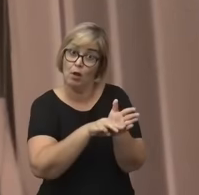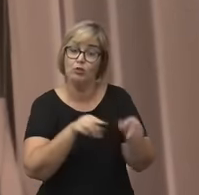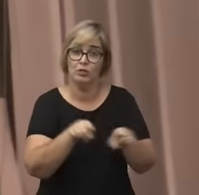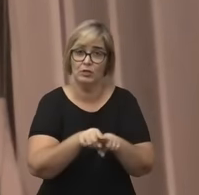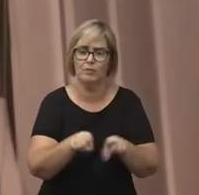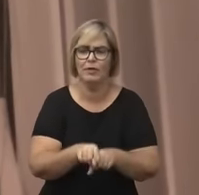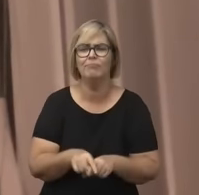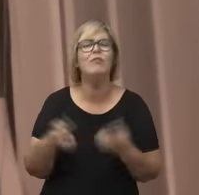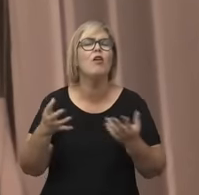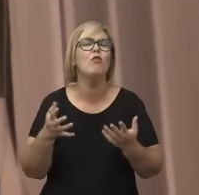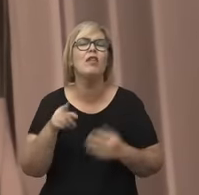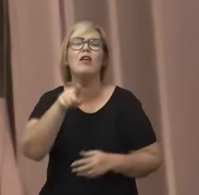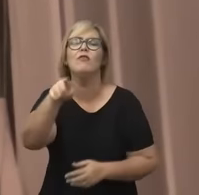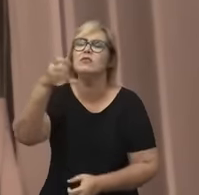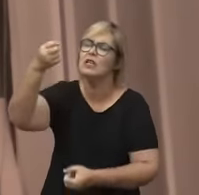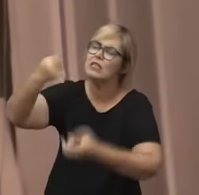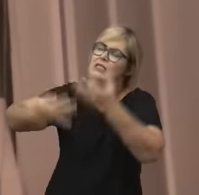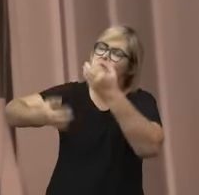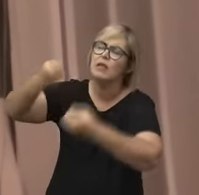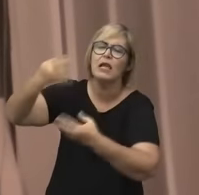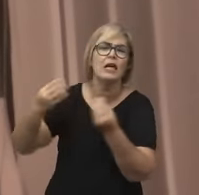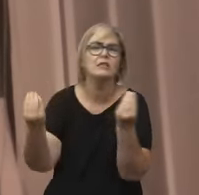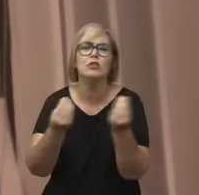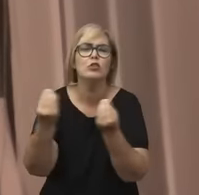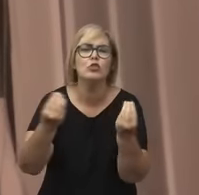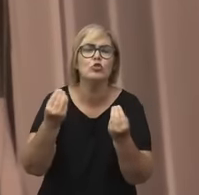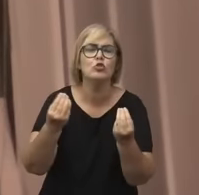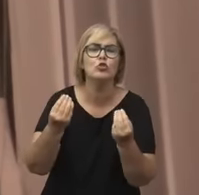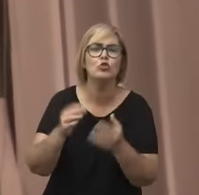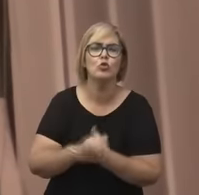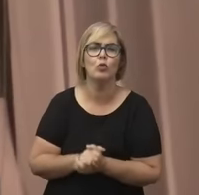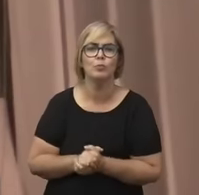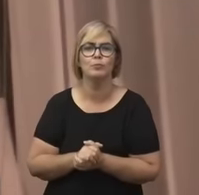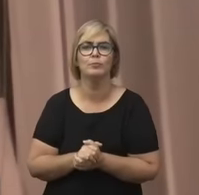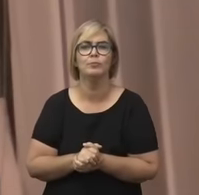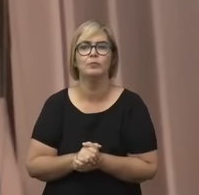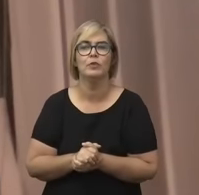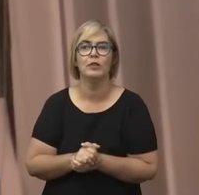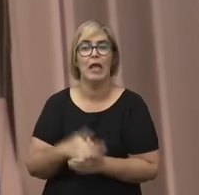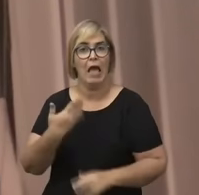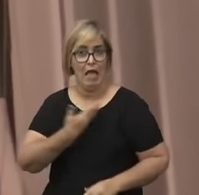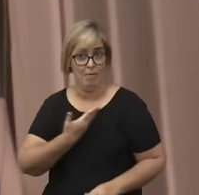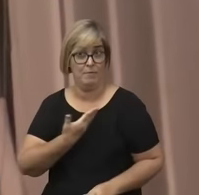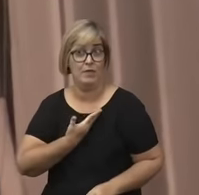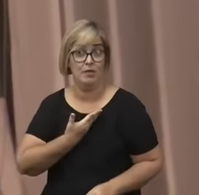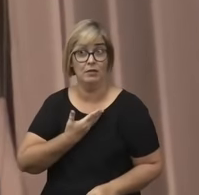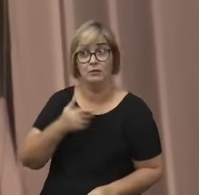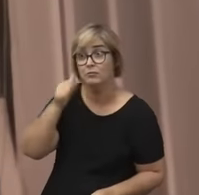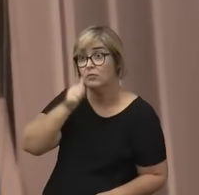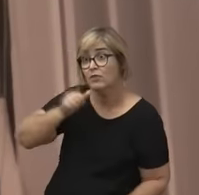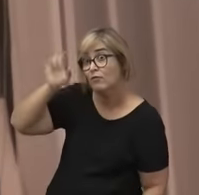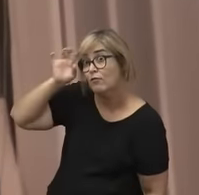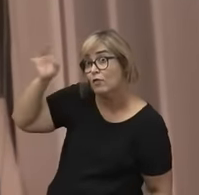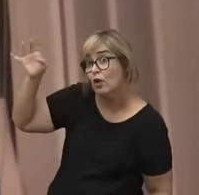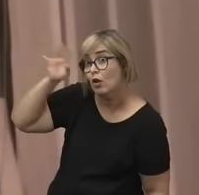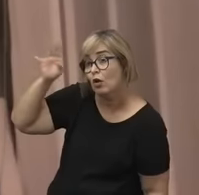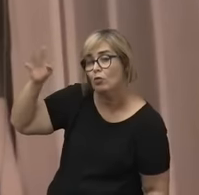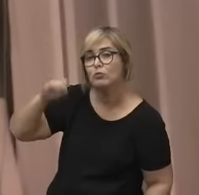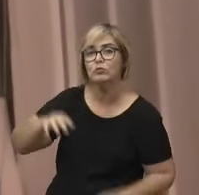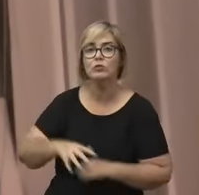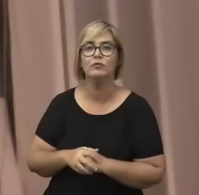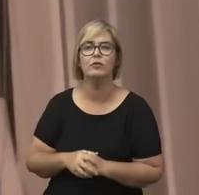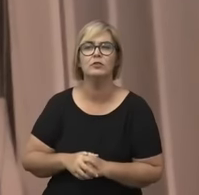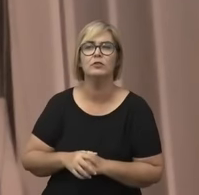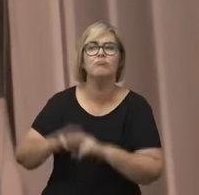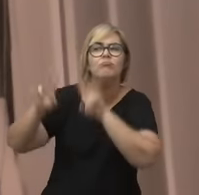te ouvir um pouco mais sobre a ideia de algumas das nossas colegas filósofas de acordo com